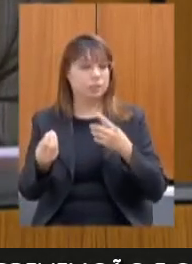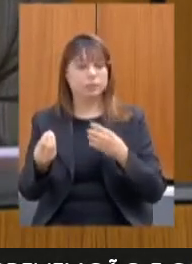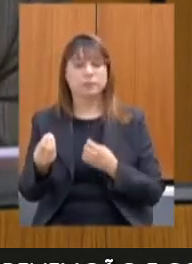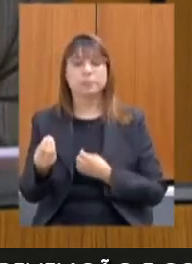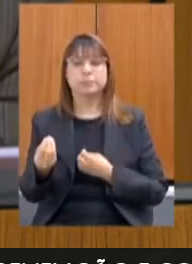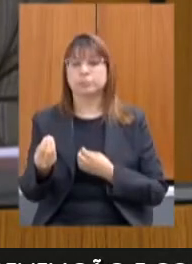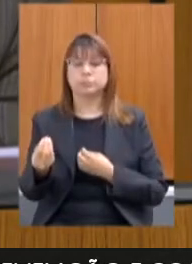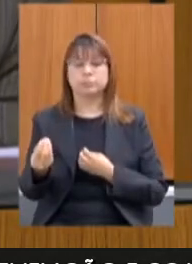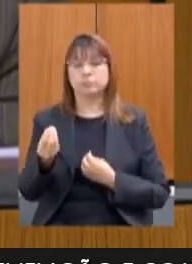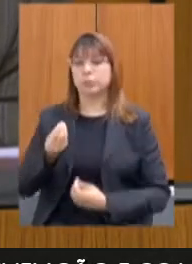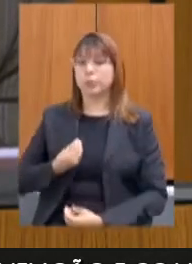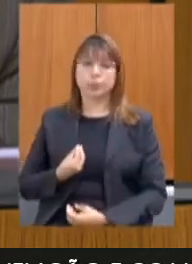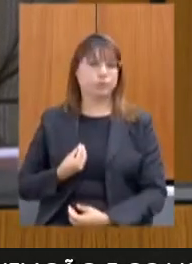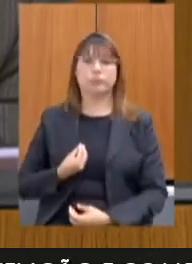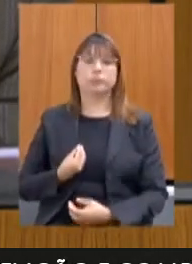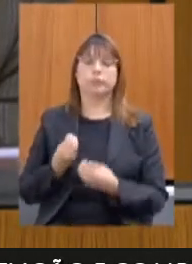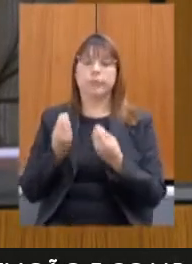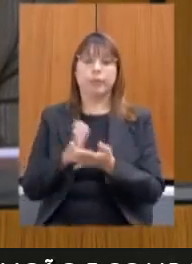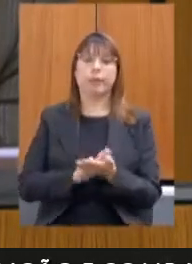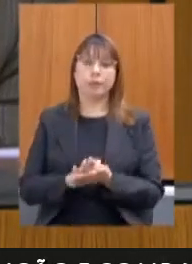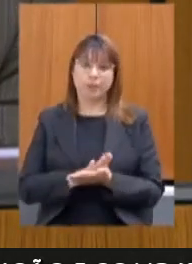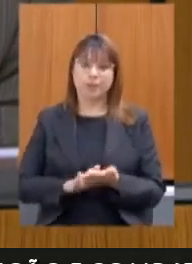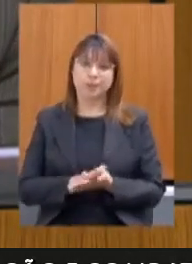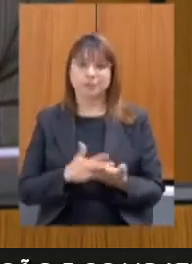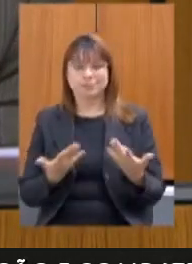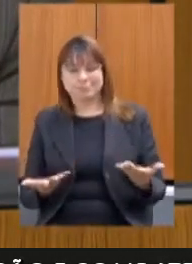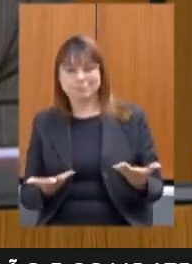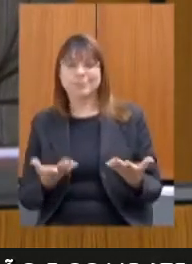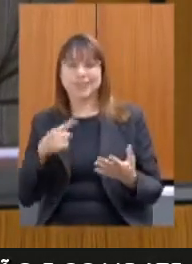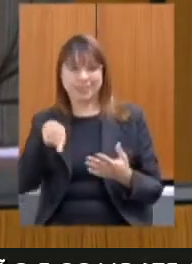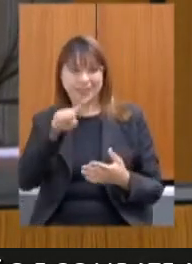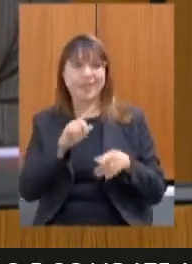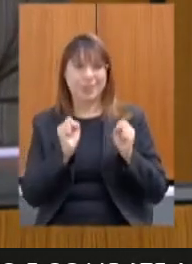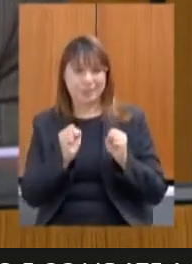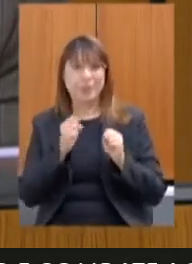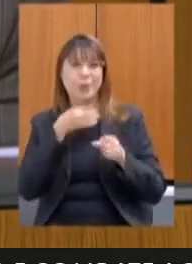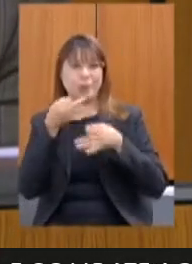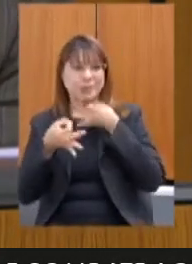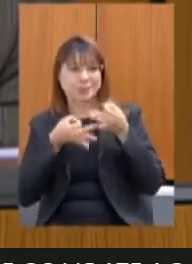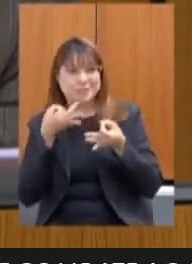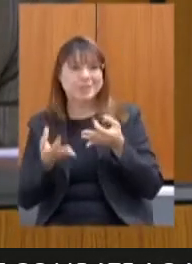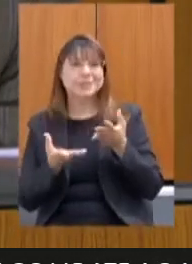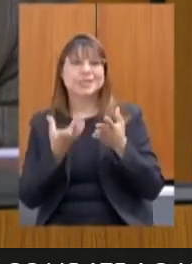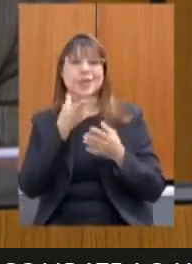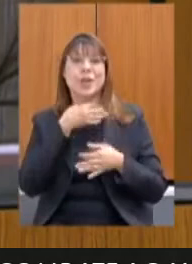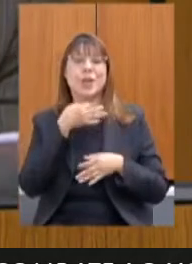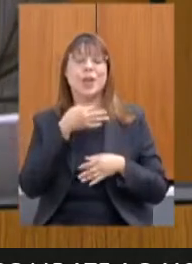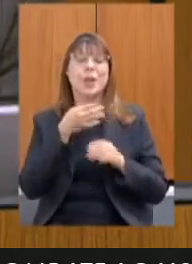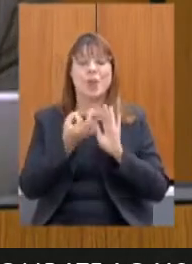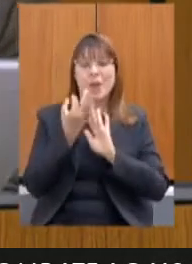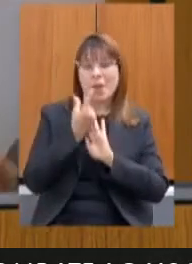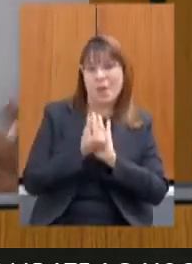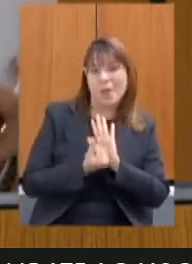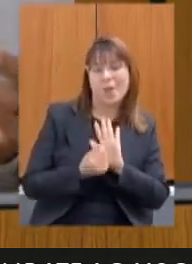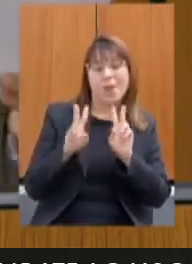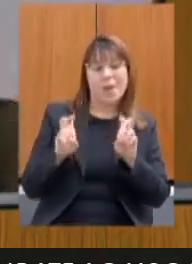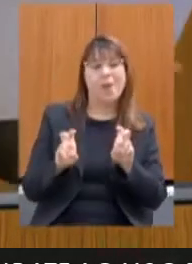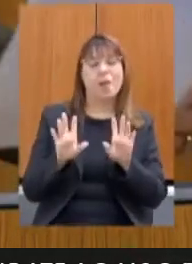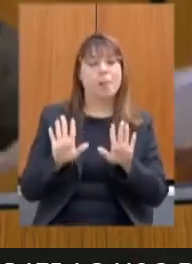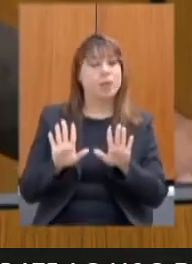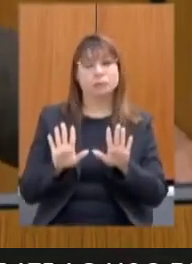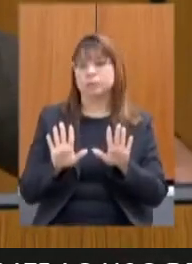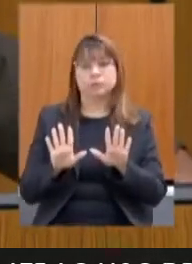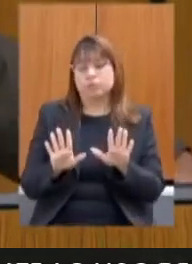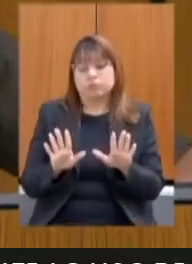dar as pessoas o direito de opinar no orçamento de colocar as suas ideias e tirar com outra e esse ano se